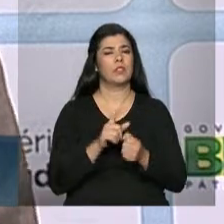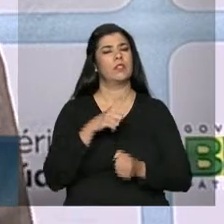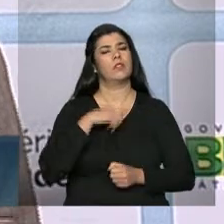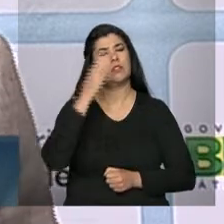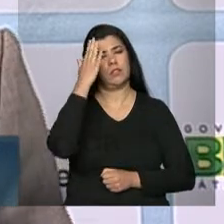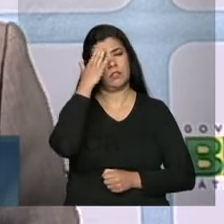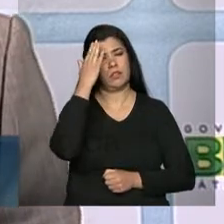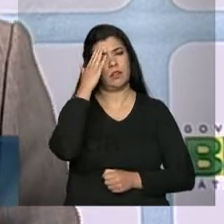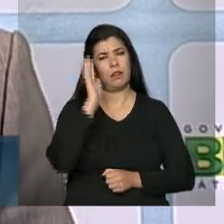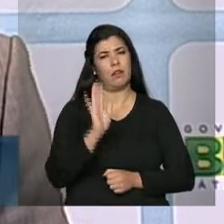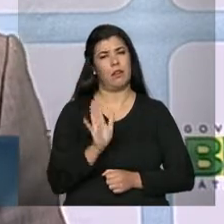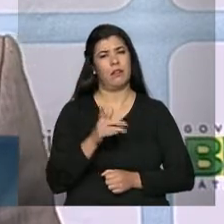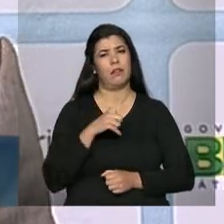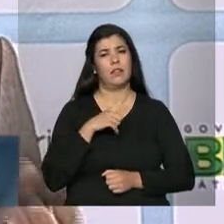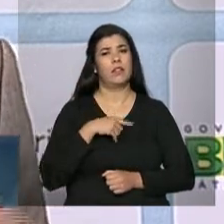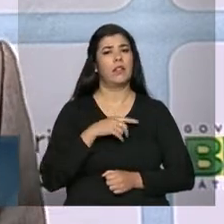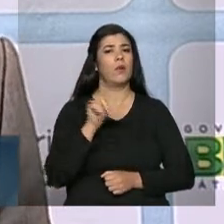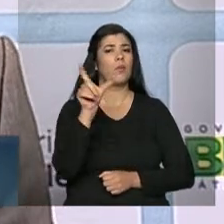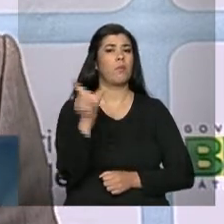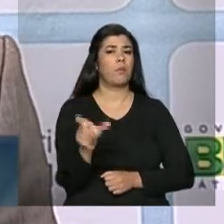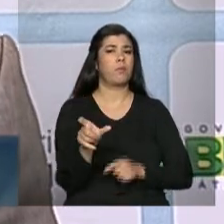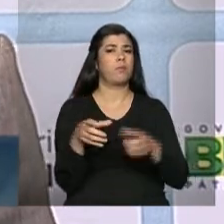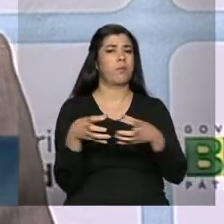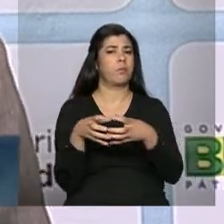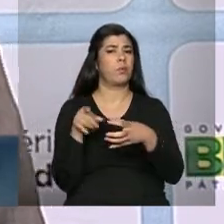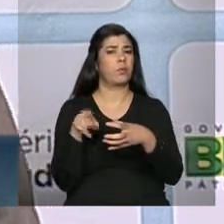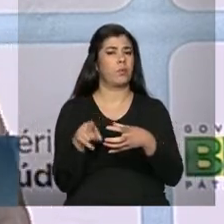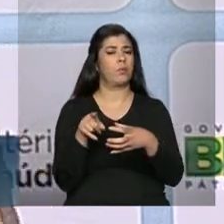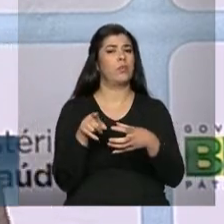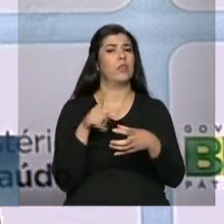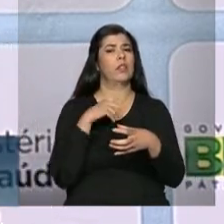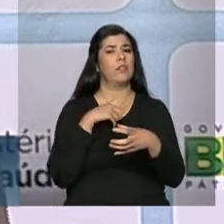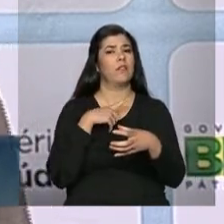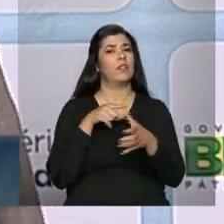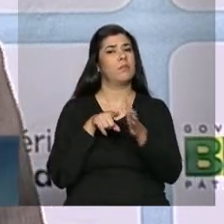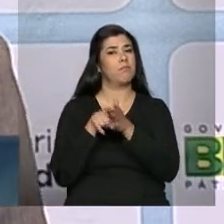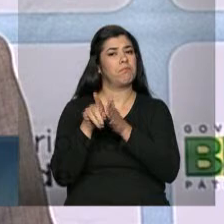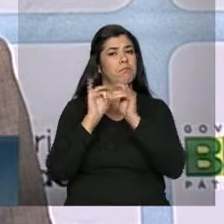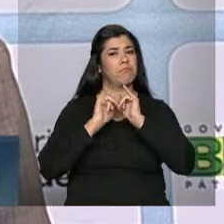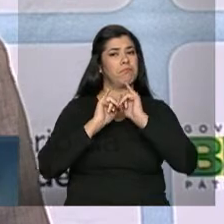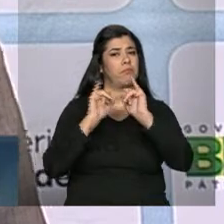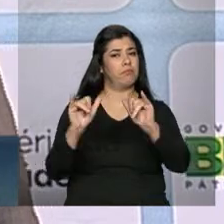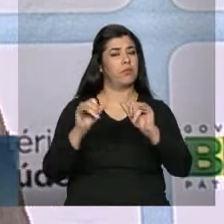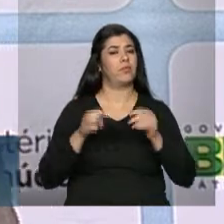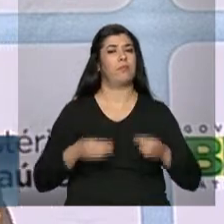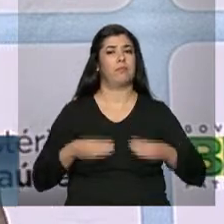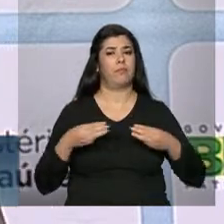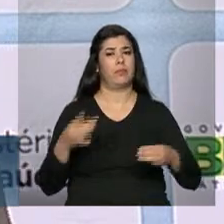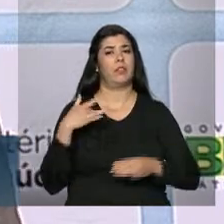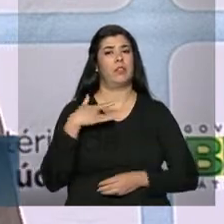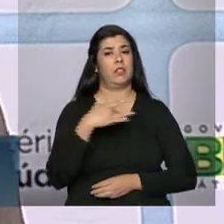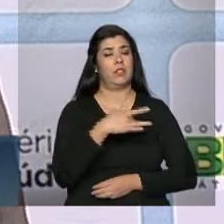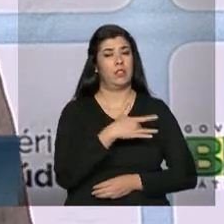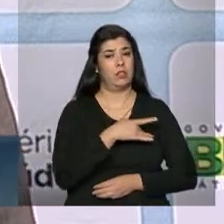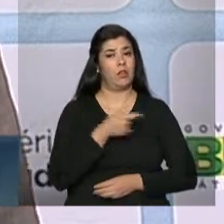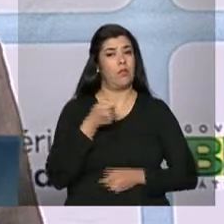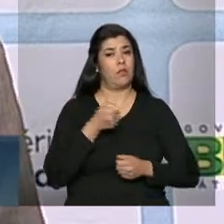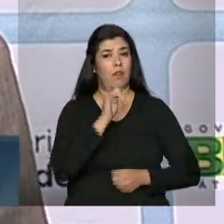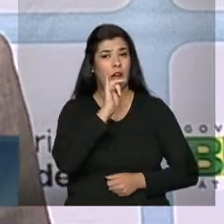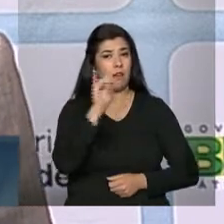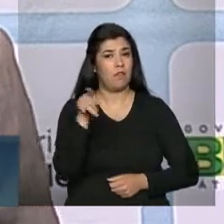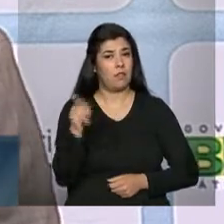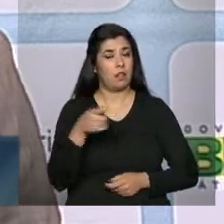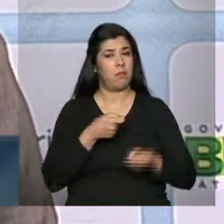parte daquelas que se propuseram a participar do pacto, serão notificadas pelo Ministério da Saúde para que façam a correção.